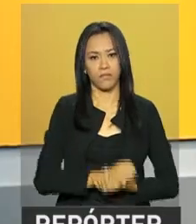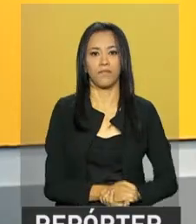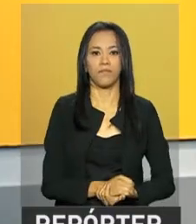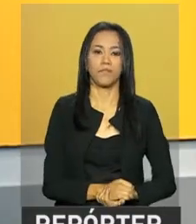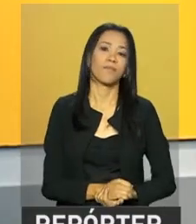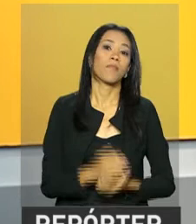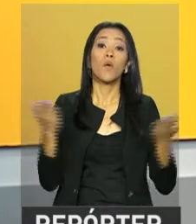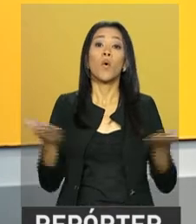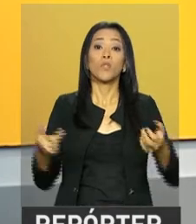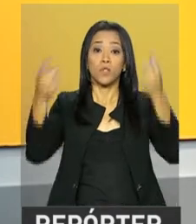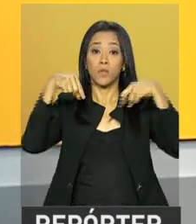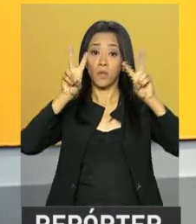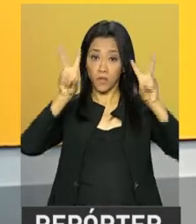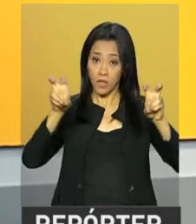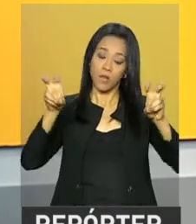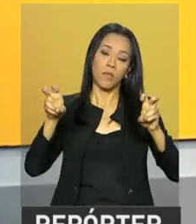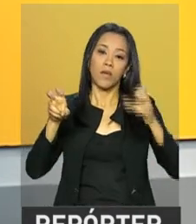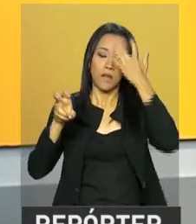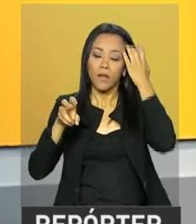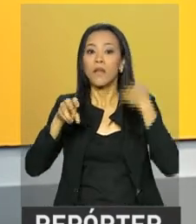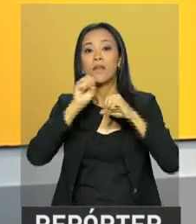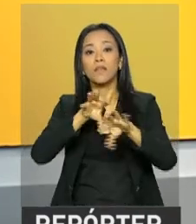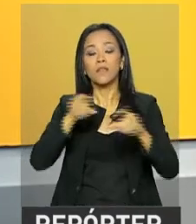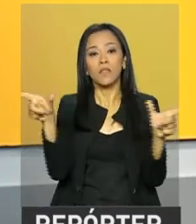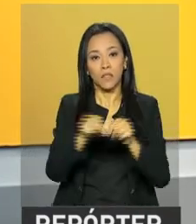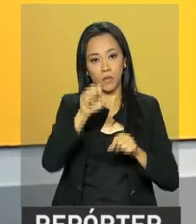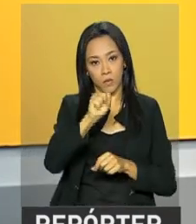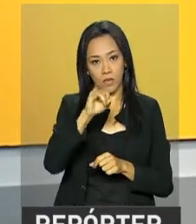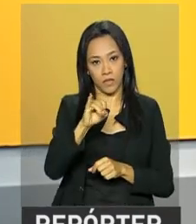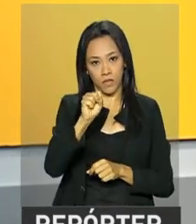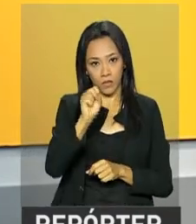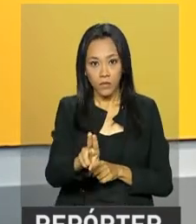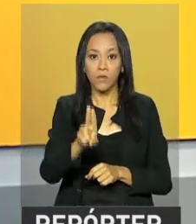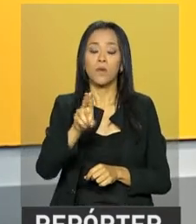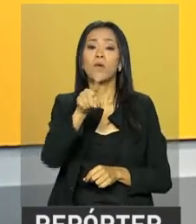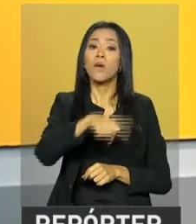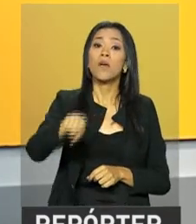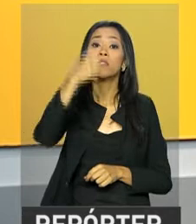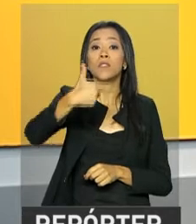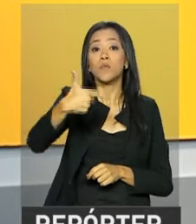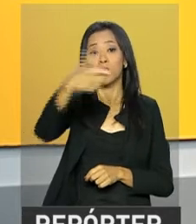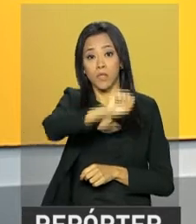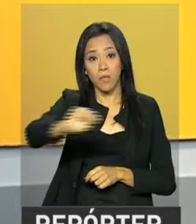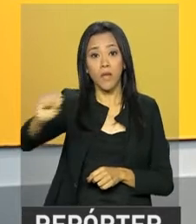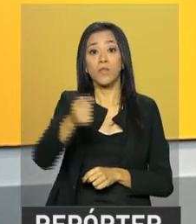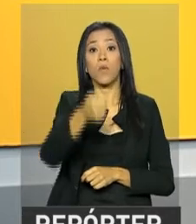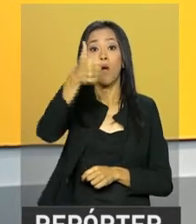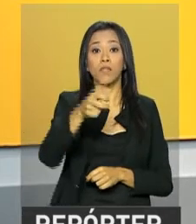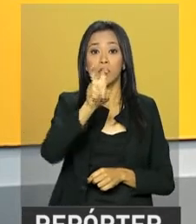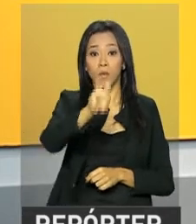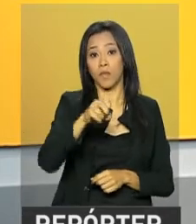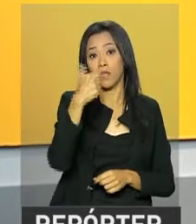Falar de educação agora, sai hoje o resultado do SISU, que é o Sistema de Seleção Unificada. Para este segundo semestre, são quase